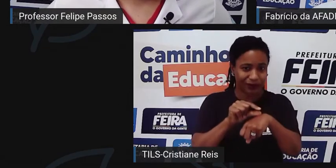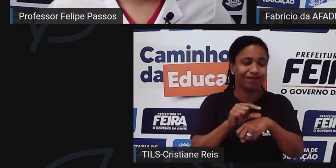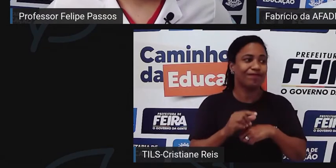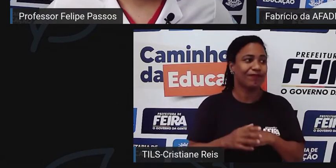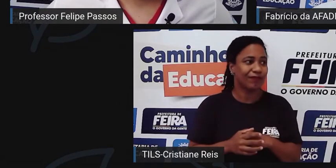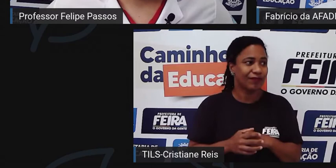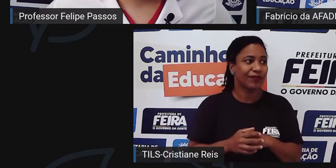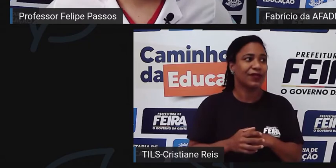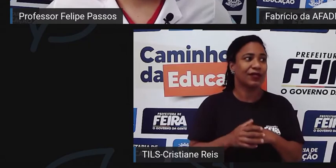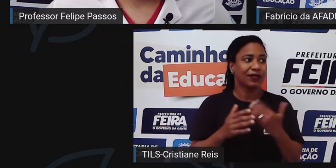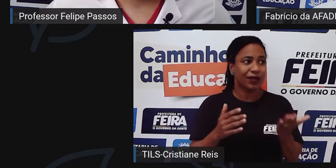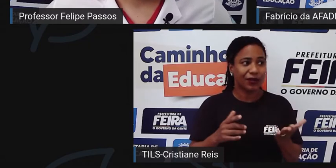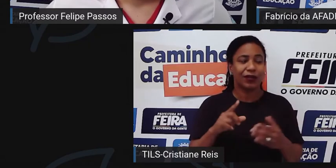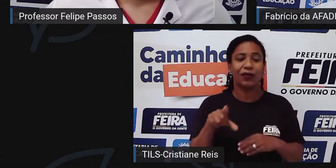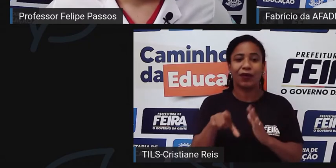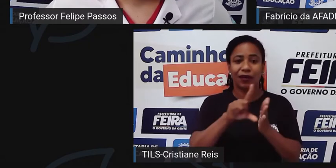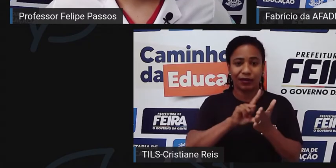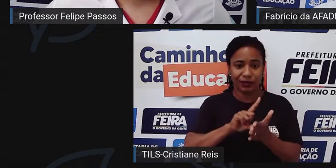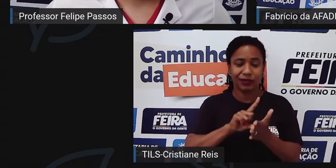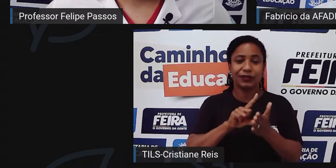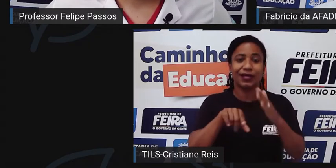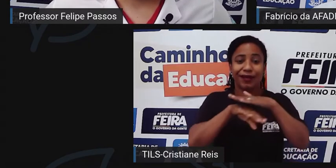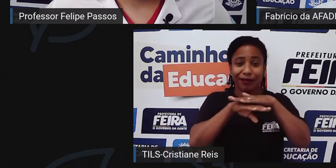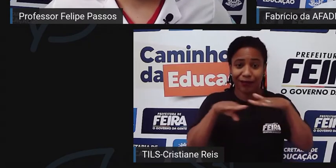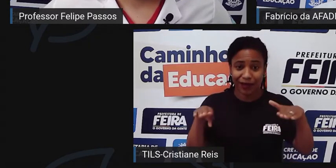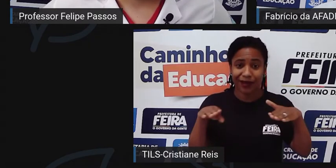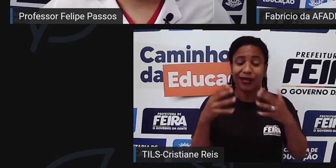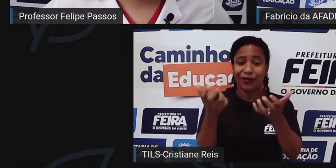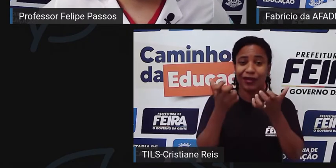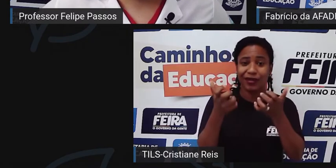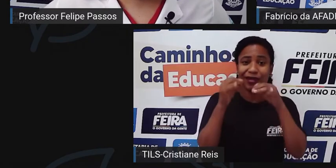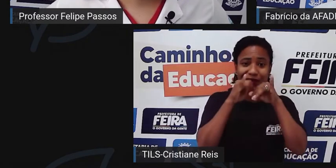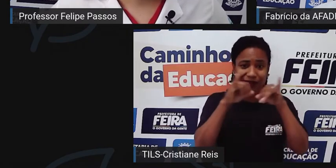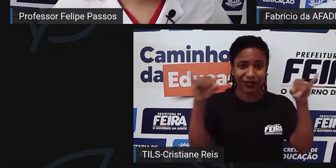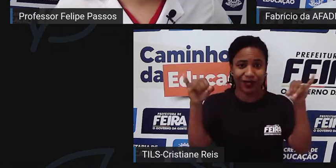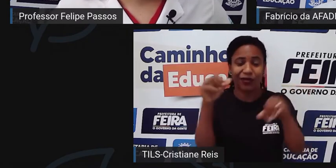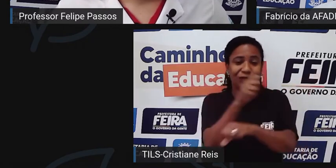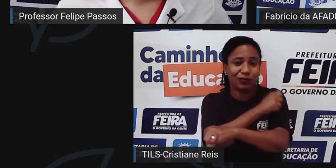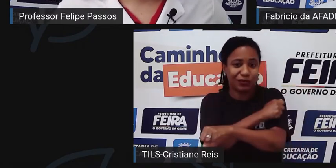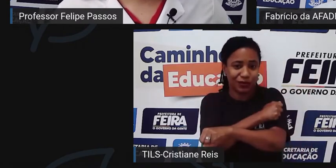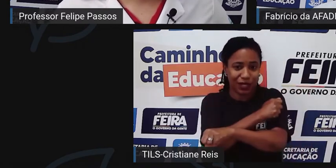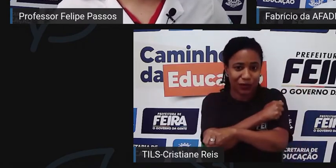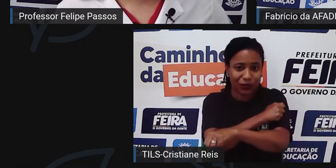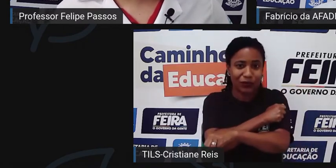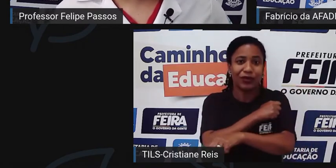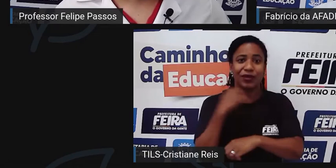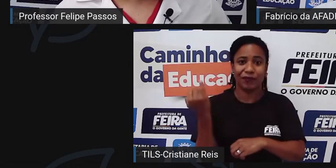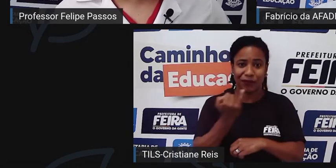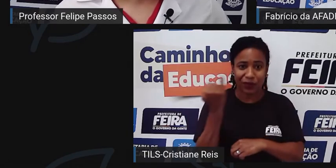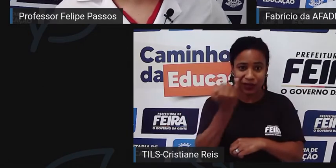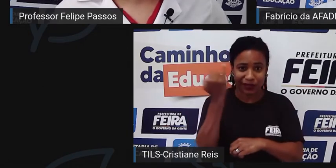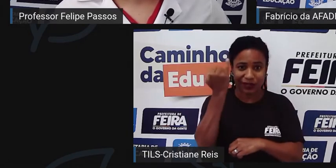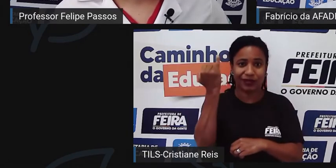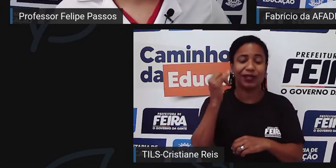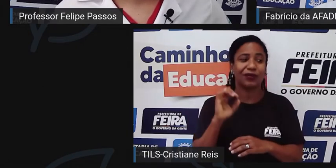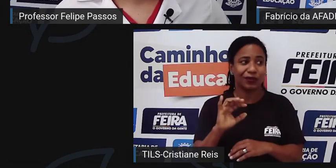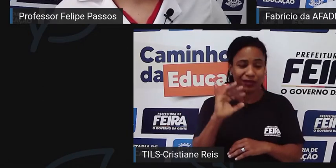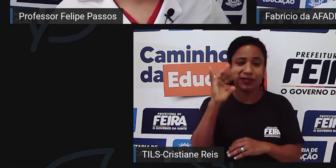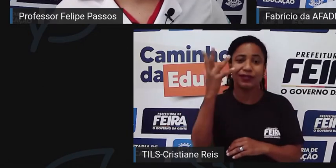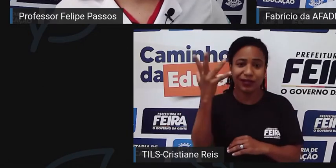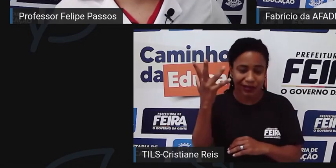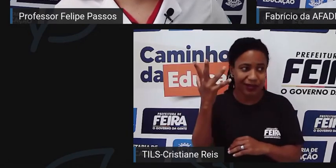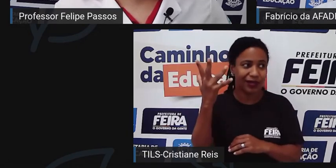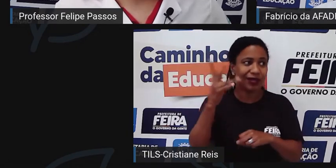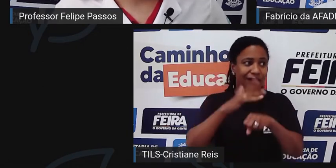E aí, antes de encerrar, eu queria que você desse um recadinho aqui para os nossos alunos. Caso eles conheçam alguém que tenha a doença